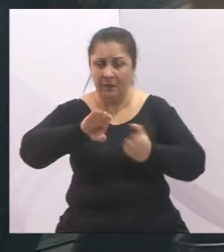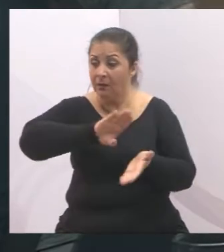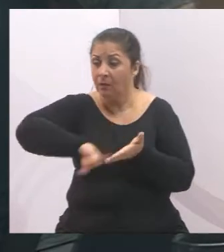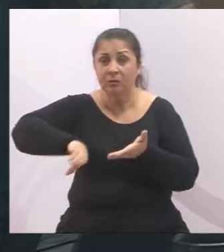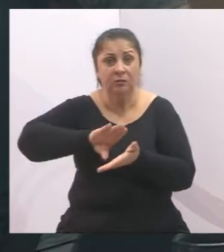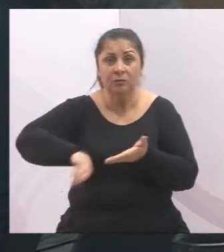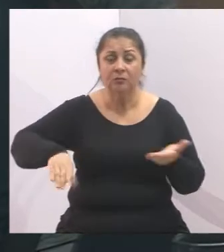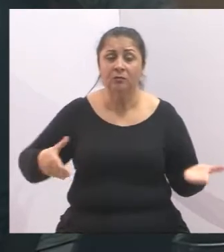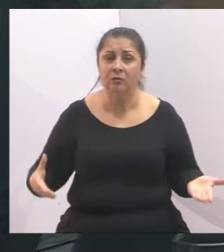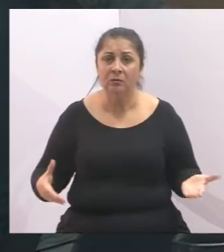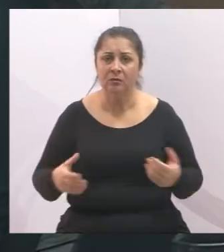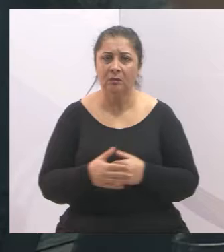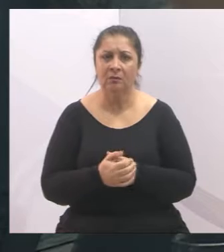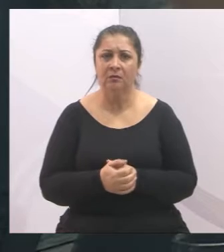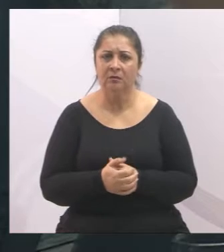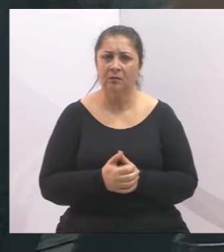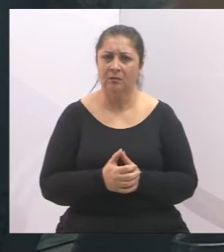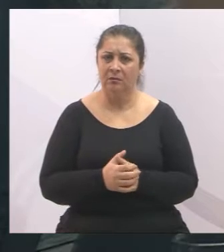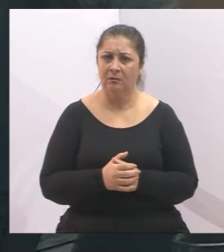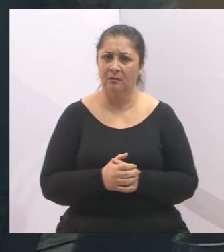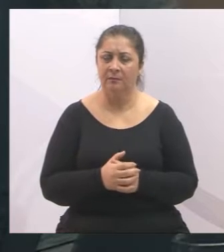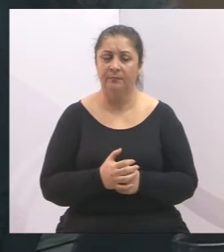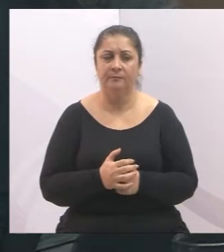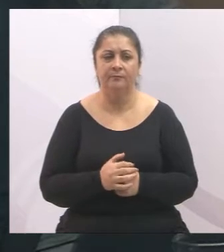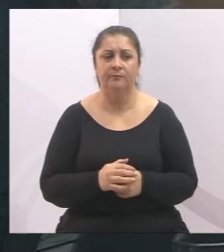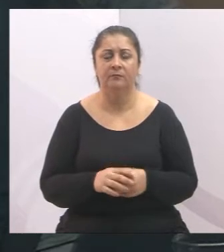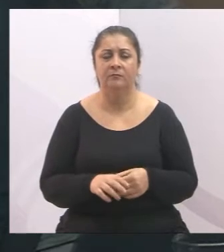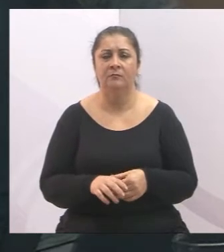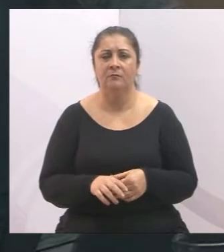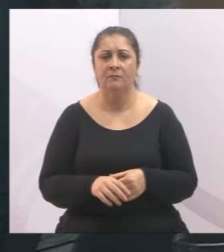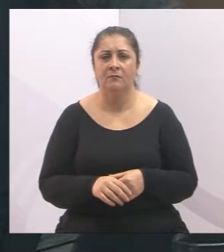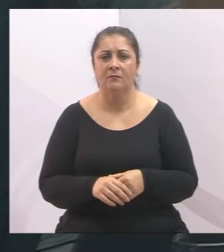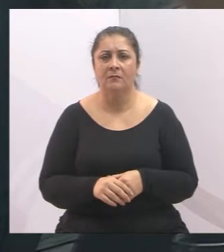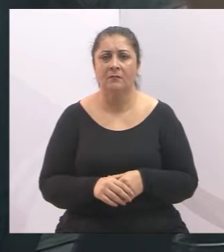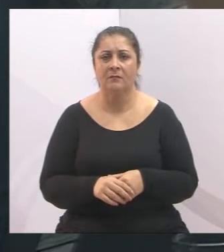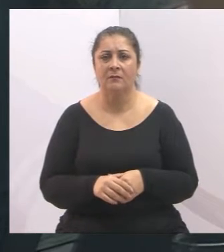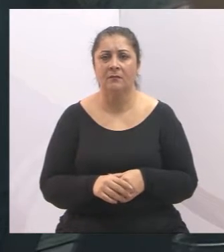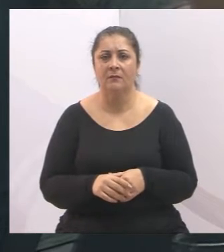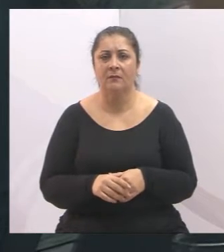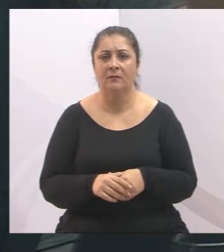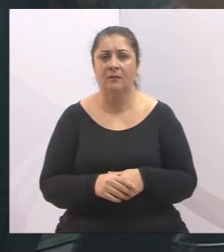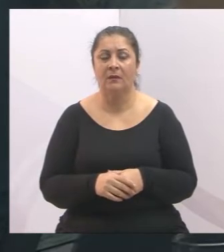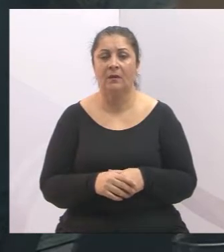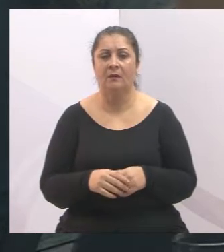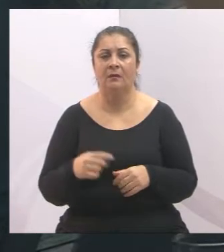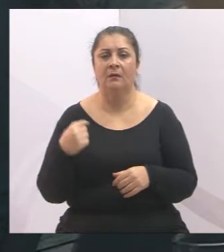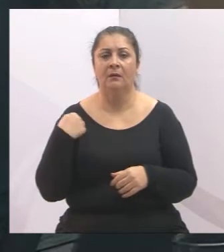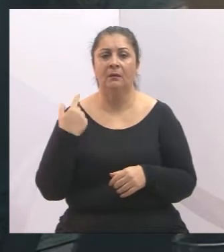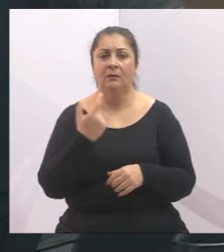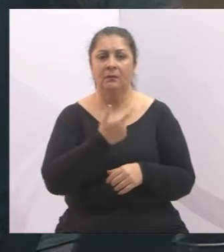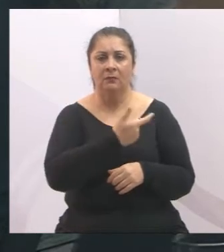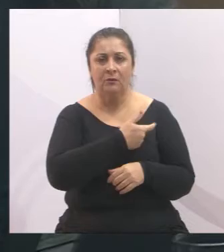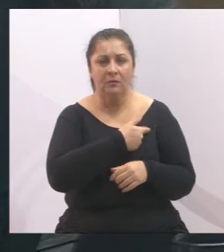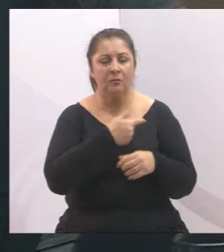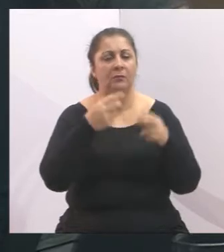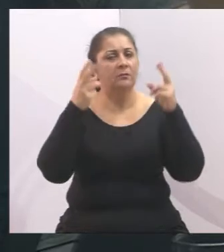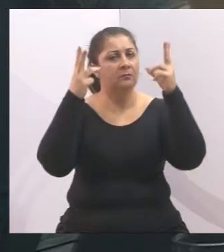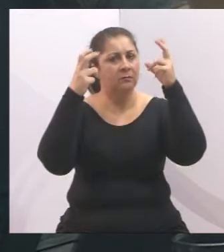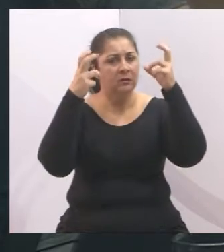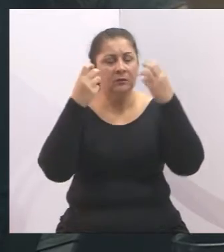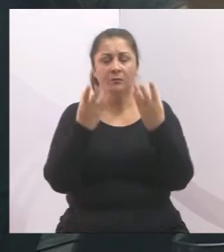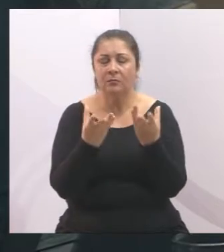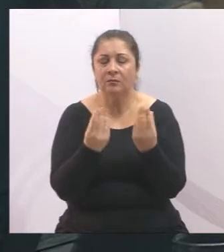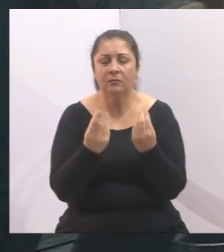de capina. Então, nós conseguimos constatar essas irregularidades,